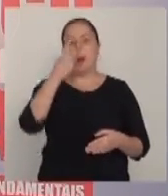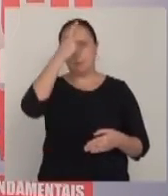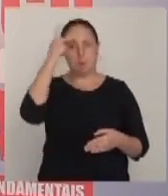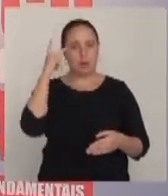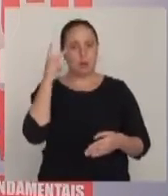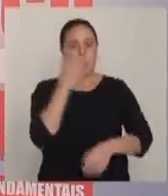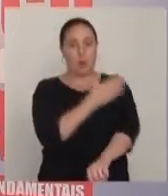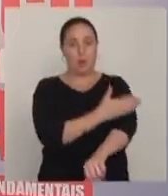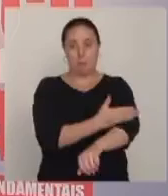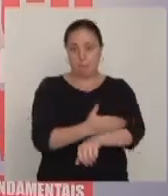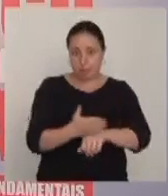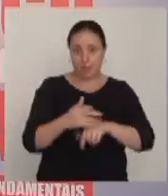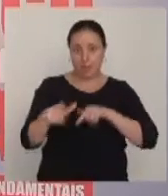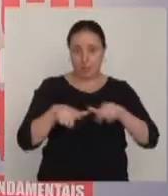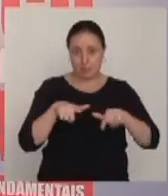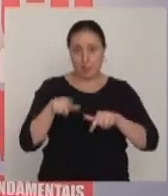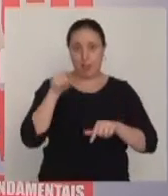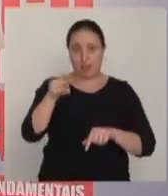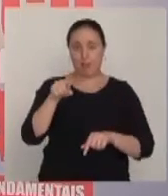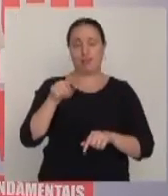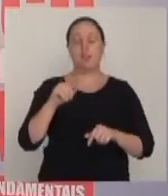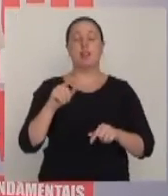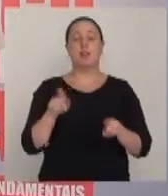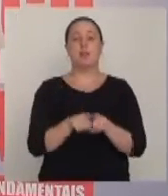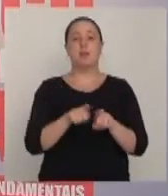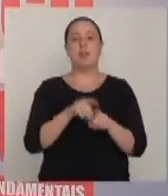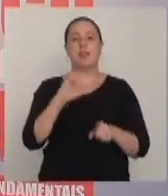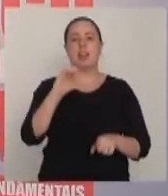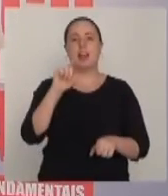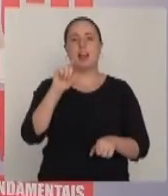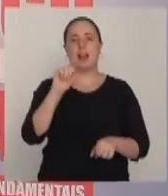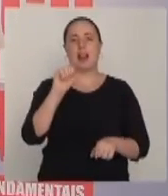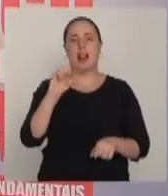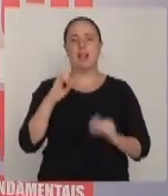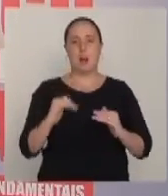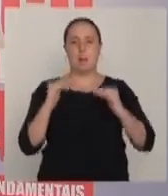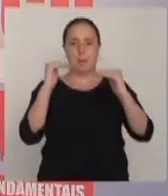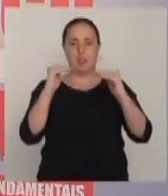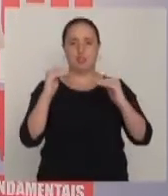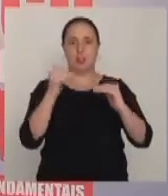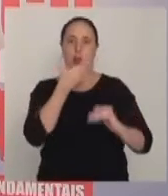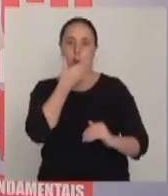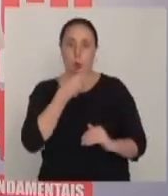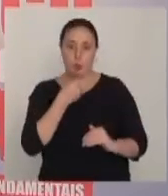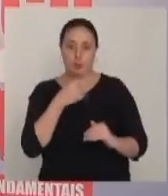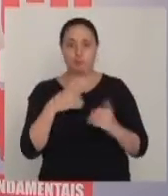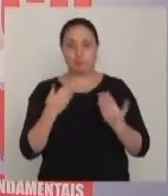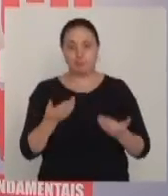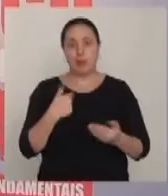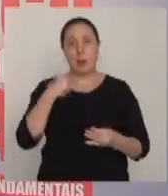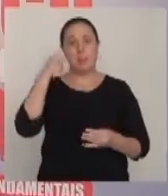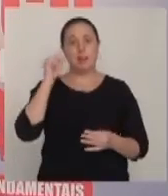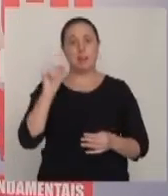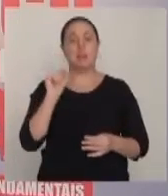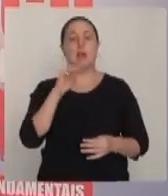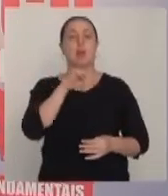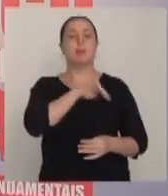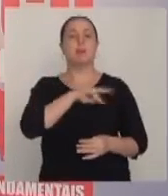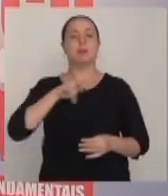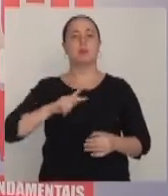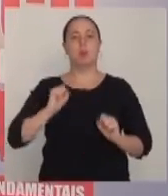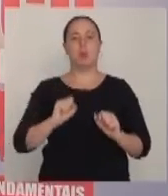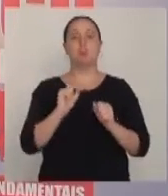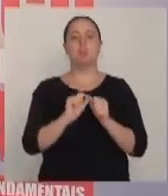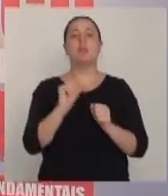de fato de pessoas brancas, de pessoas de classe média, homens. Então, eu penso que o Ministério